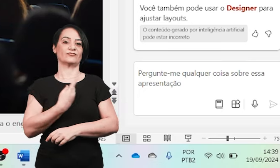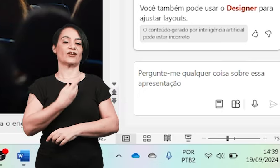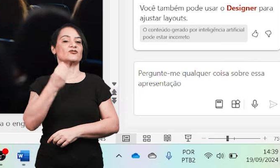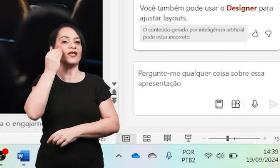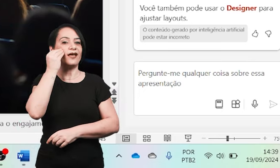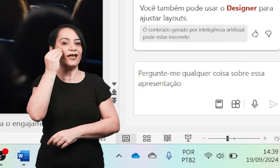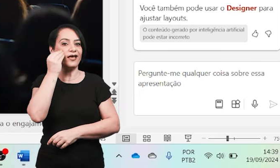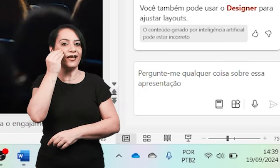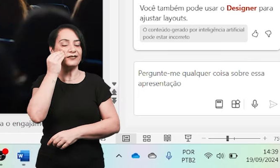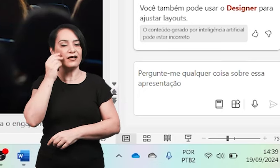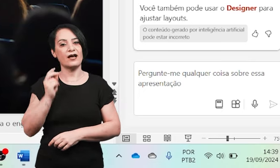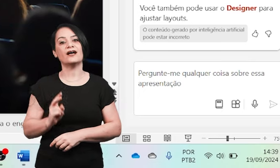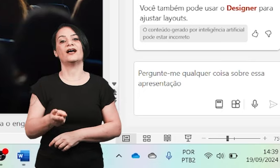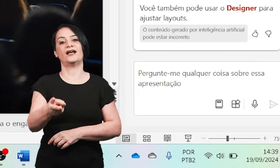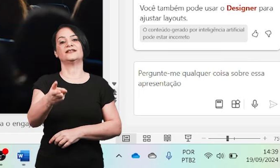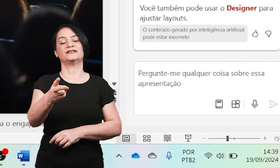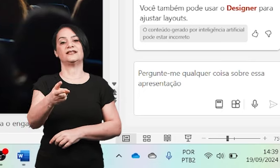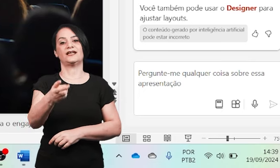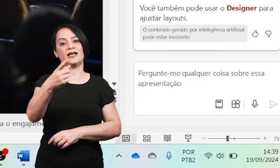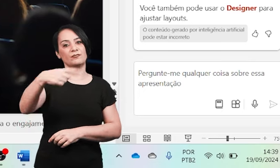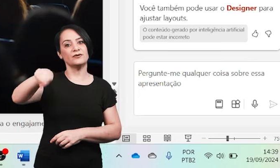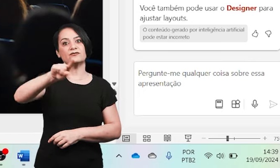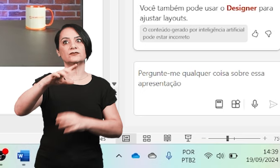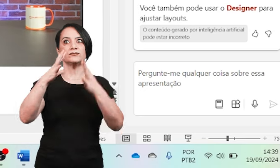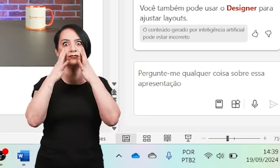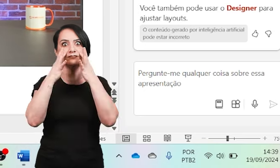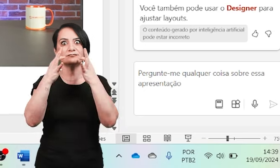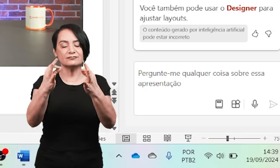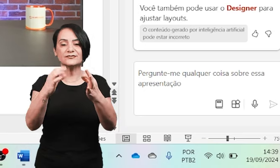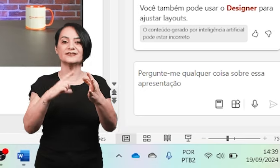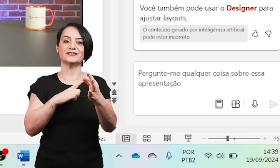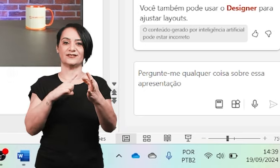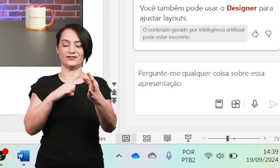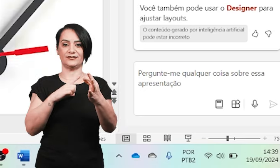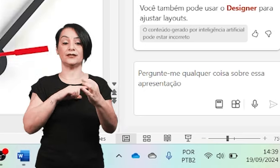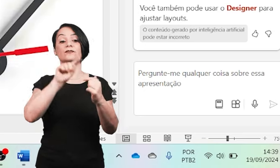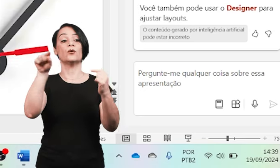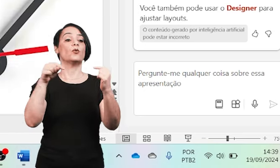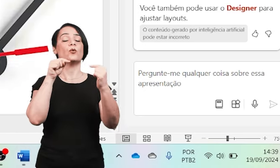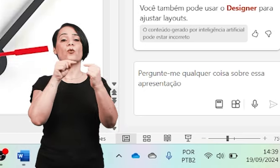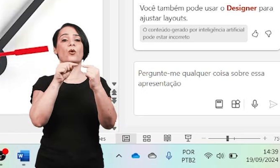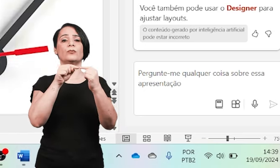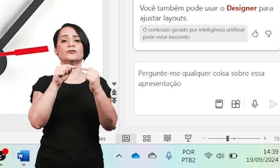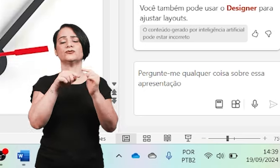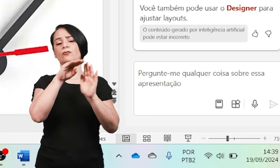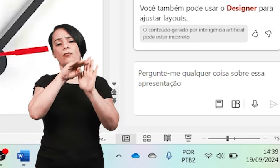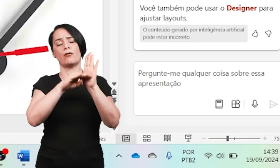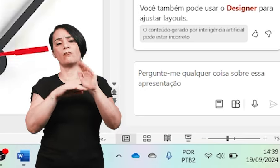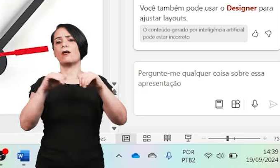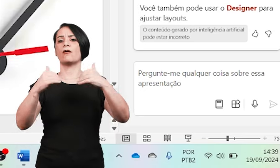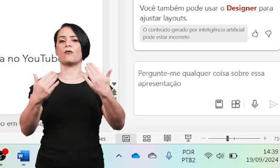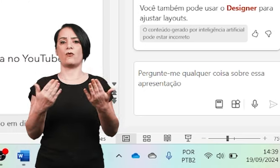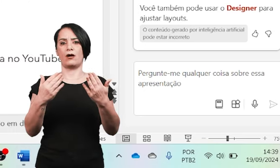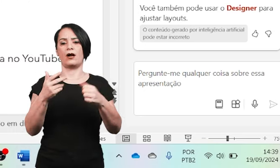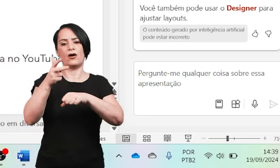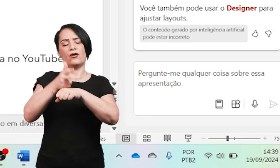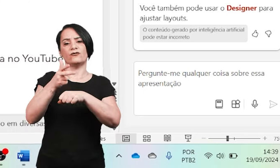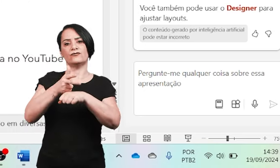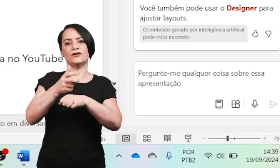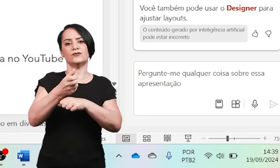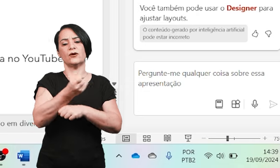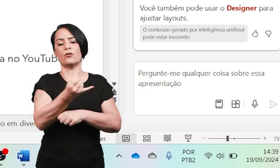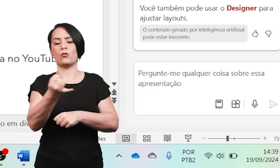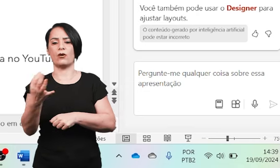da forma como a gente tenta sempre segurar a atenção de todos vocês. Qual é o objetivo do Outbox, a duração dos